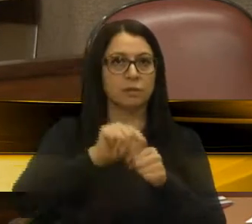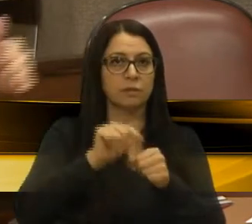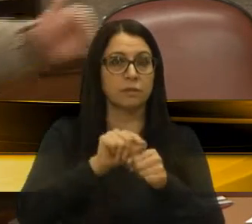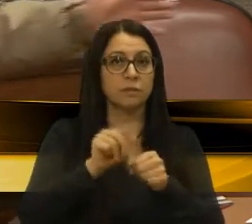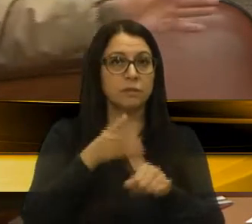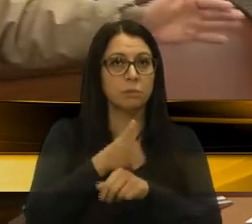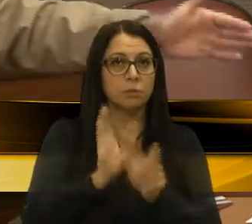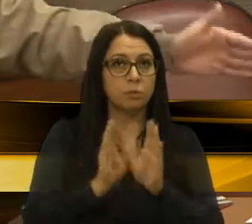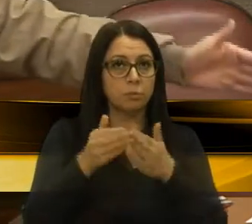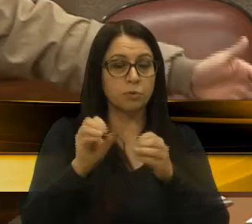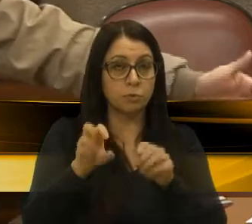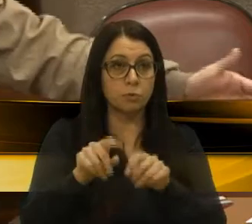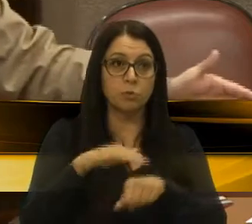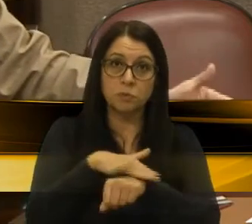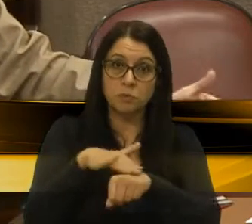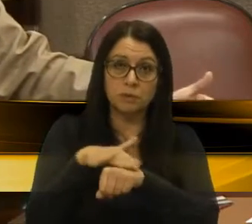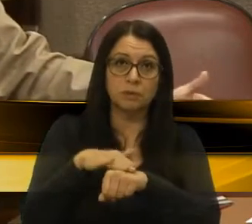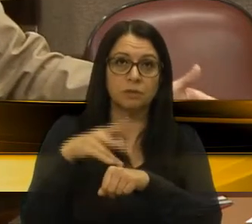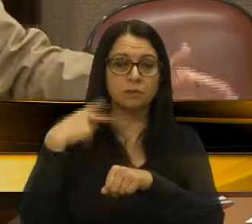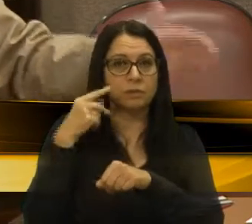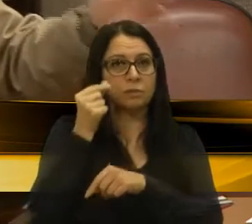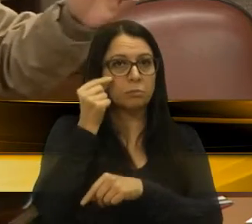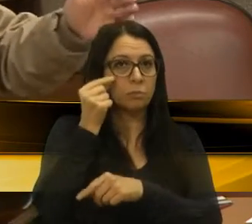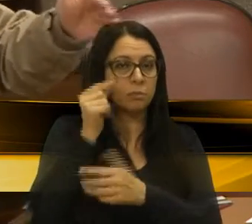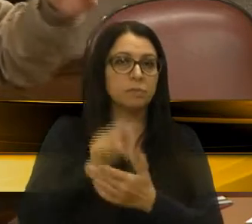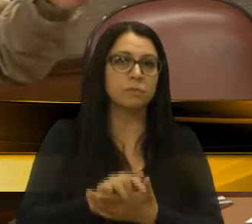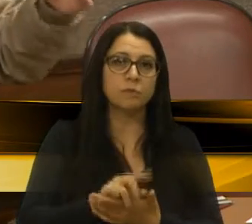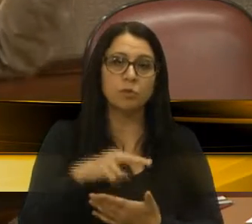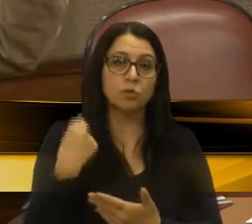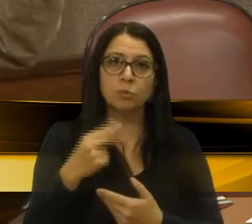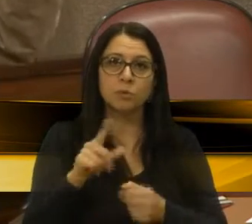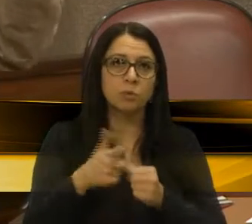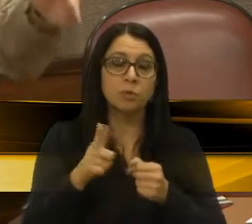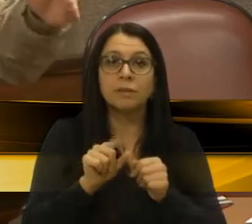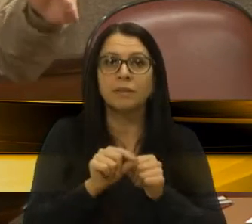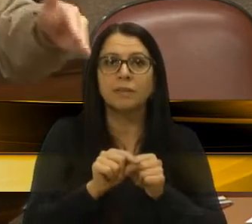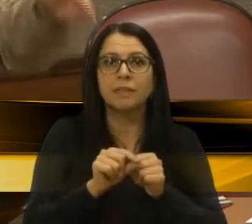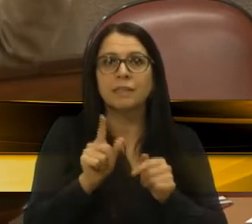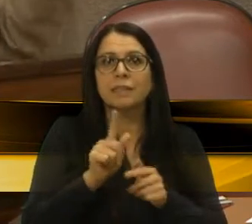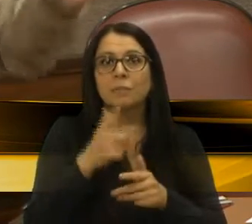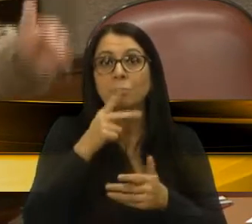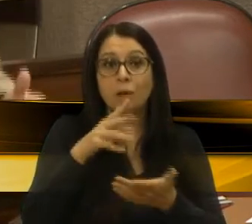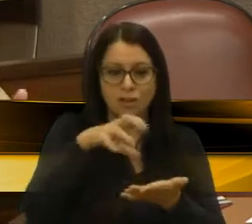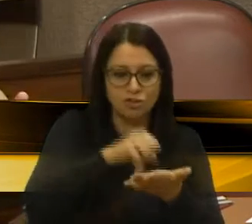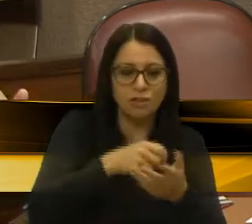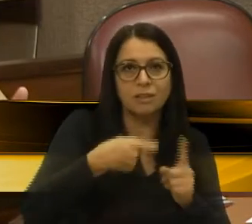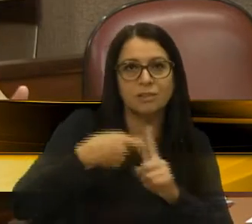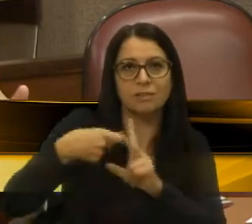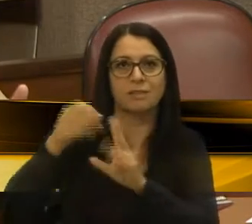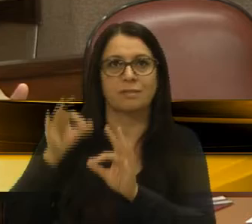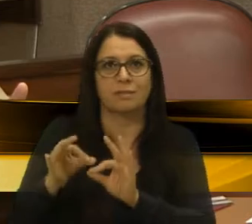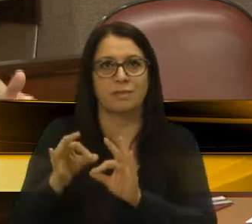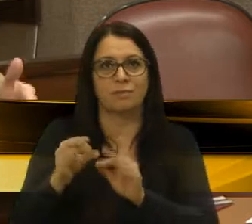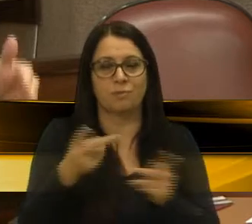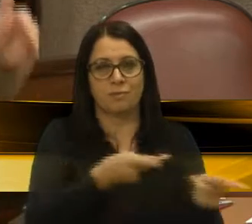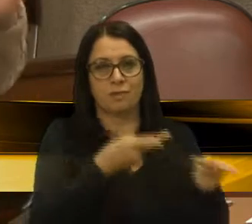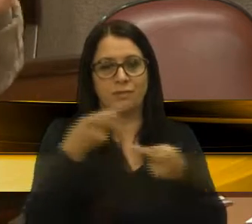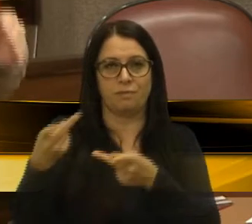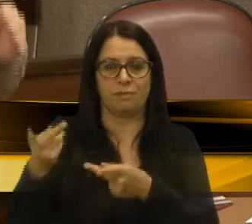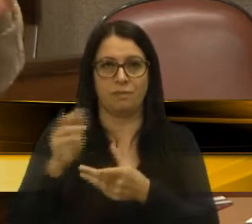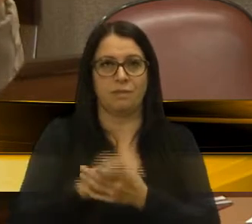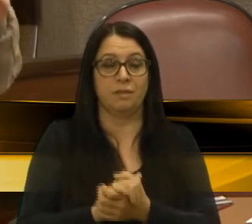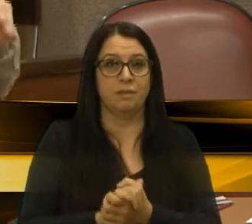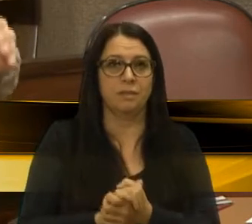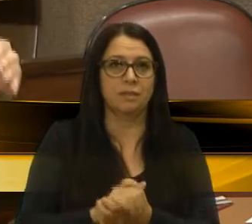Educação, estava conversando com o vereador Paulo Périco, nós não temos uma agenda oficial para ir lá fazer a visita. Então, eu